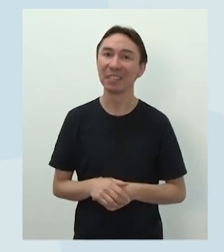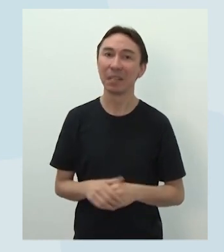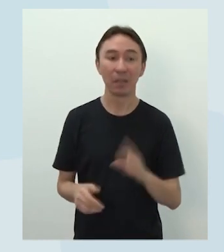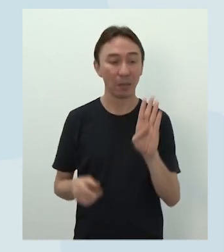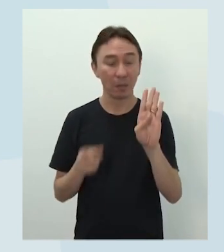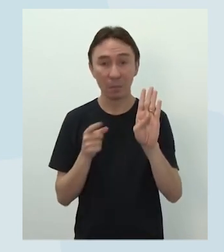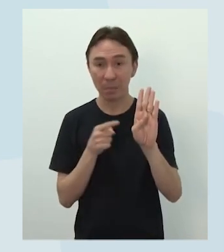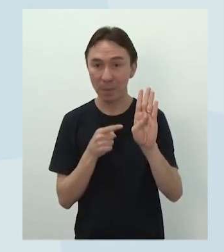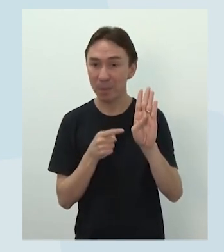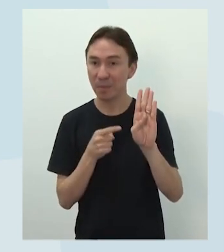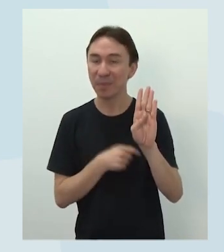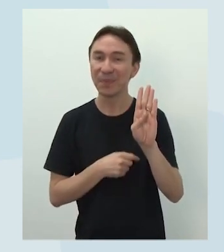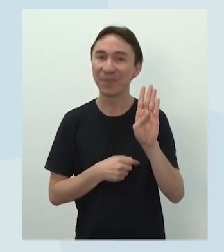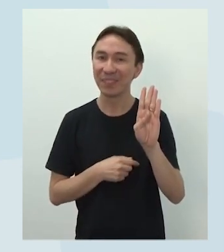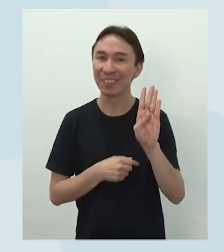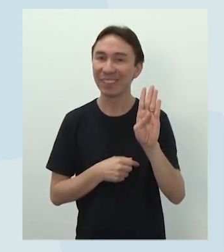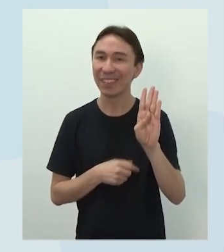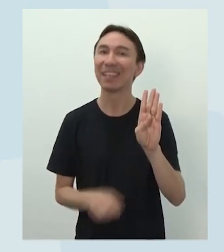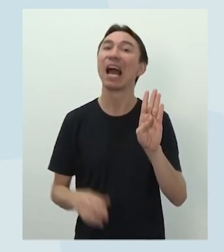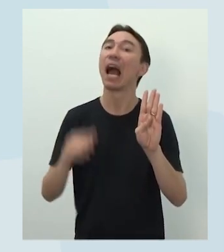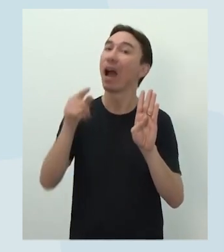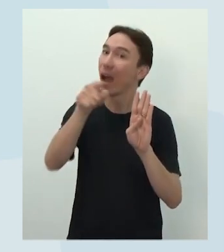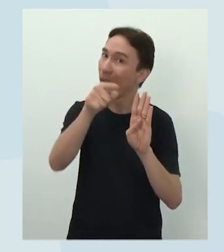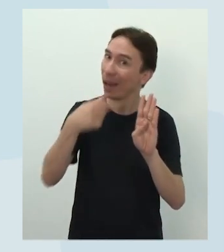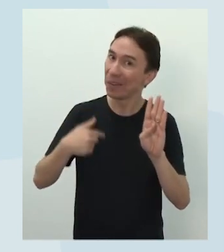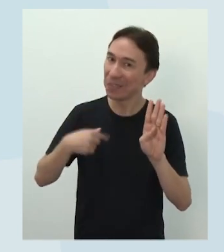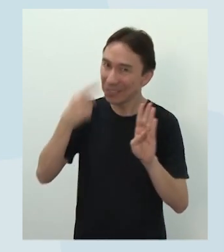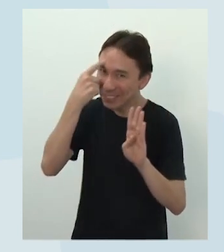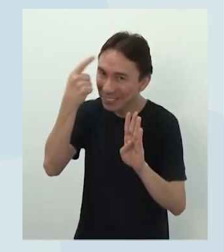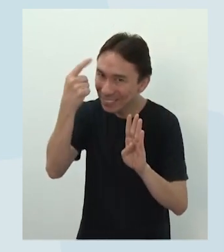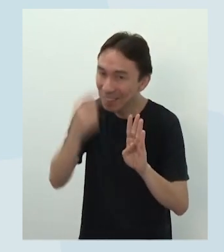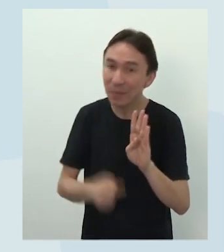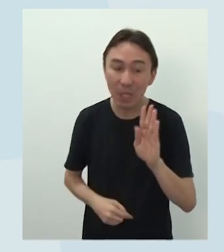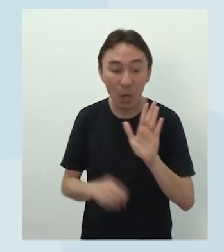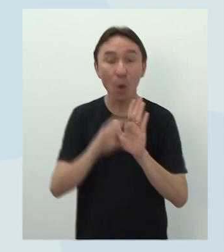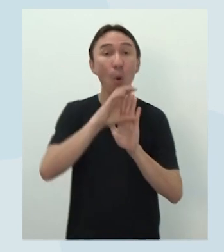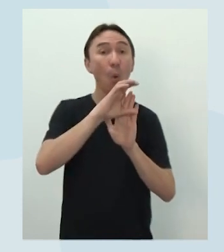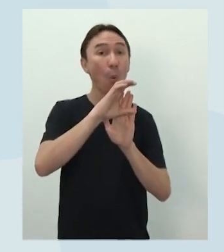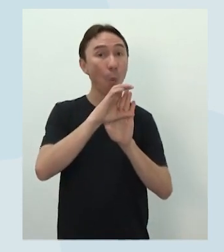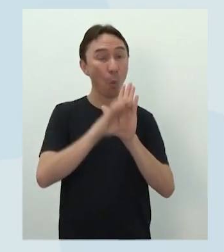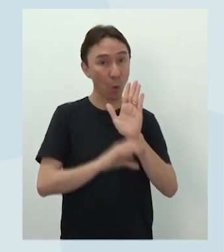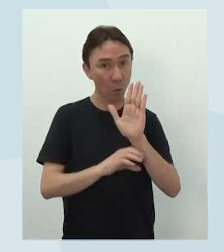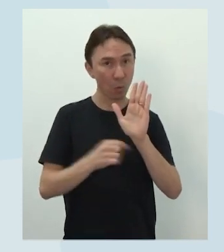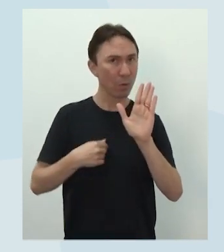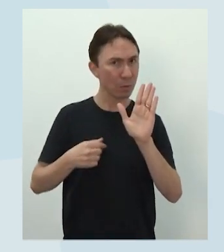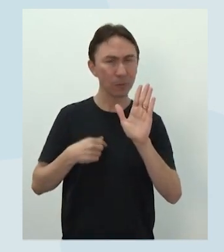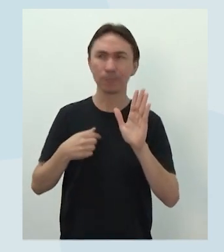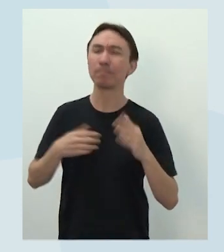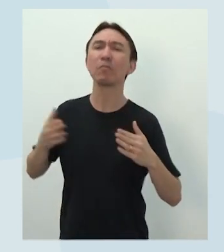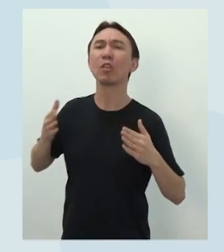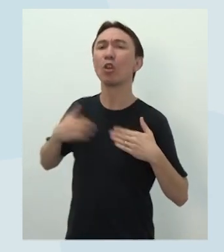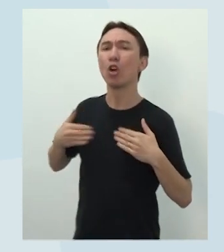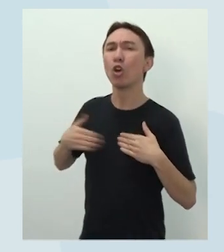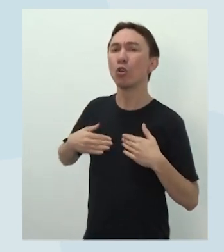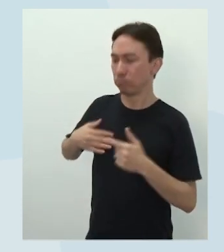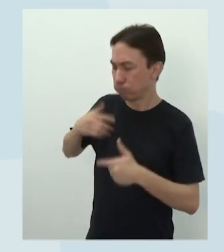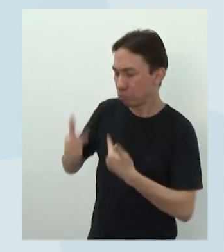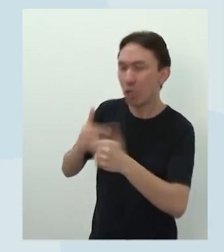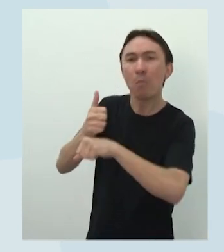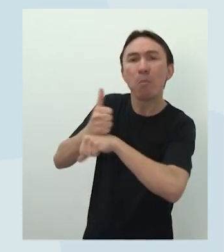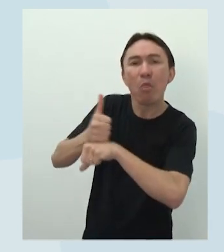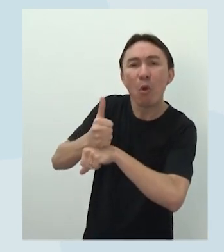Acertaram. Meus parabéns. Aí acho que eles entenderam a minha explicação. Porque no currículo, eu faço detalhamento de toda a minha caminhada profissional.